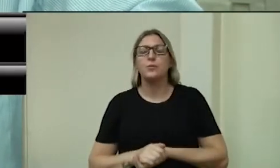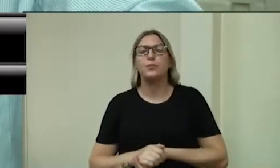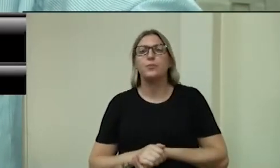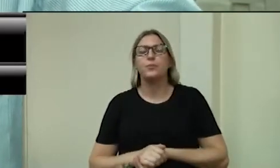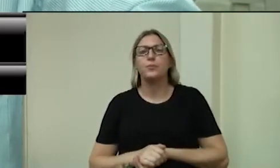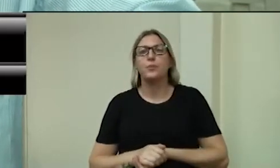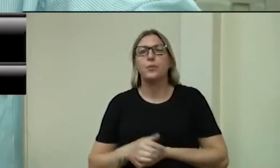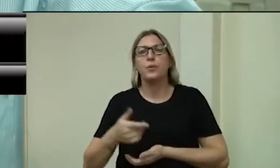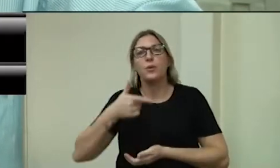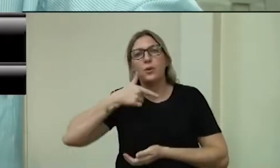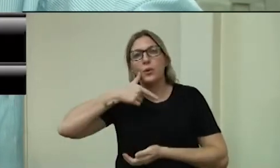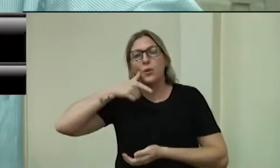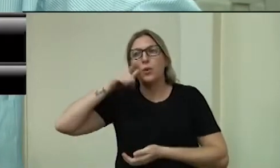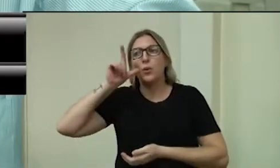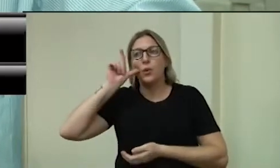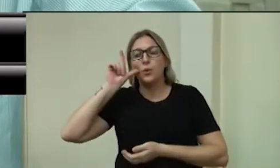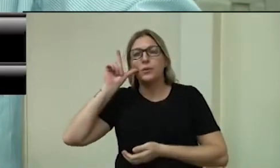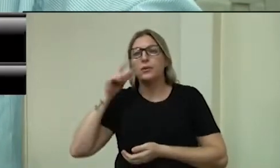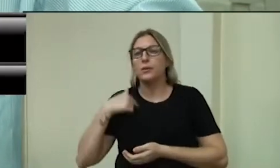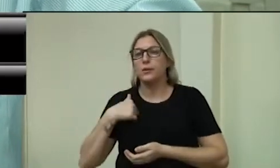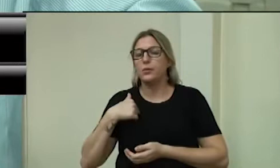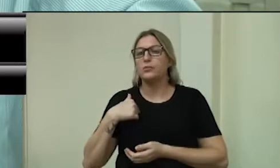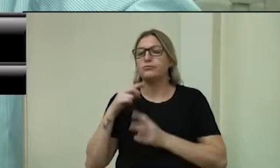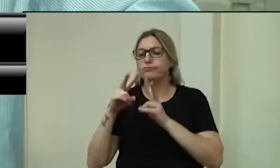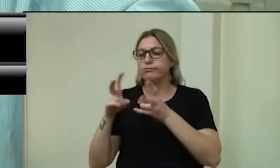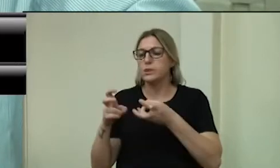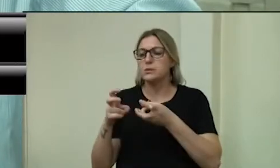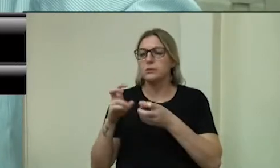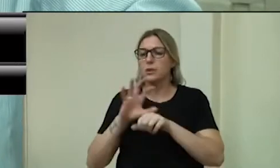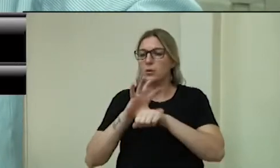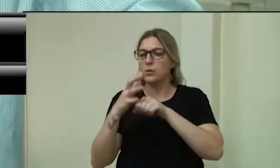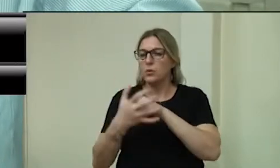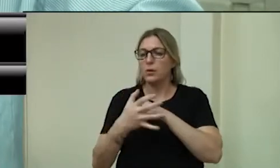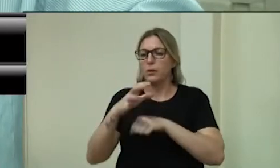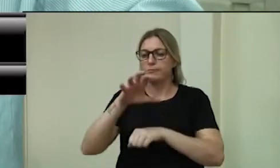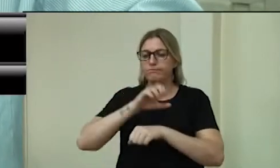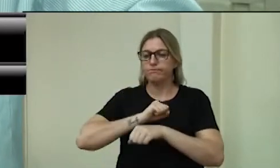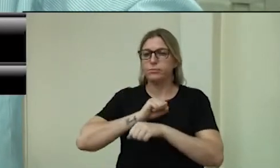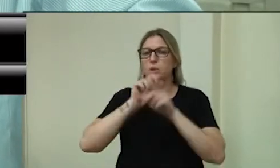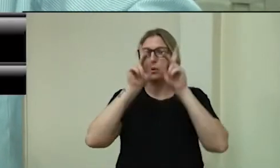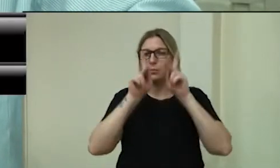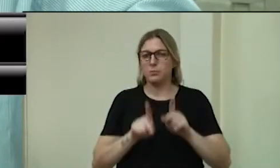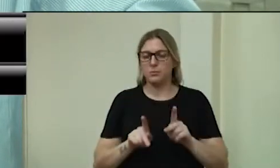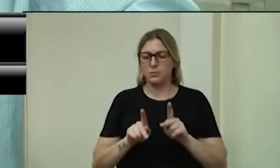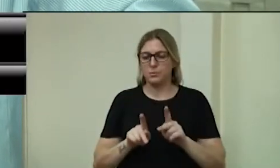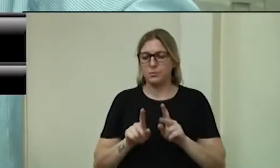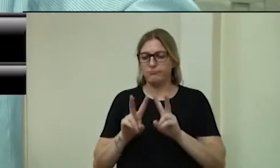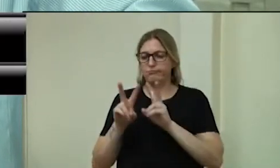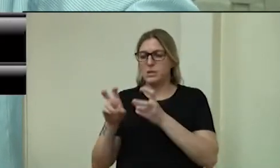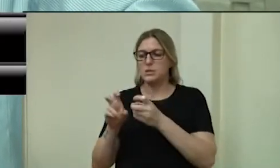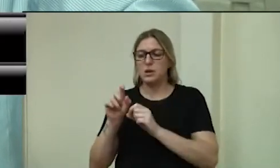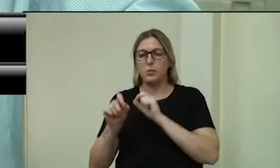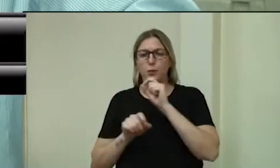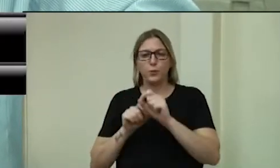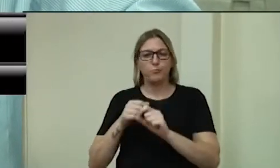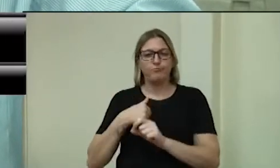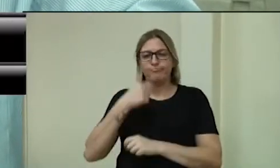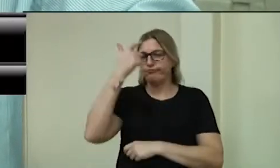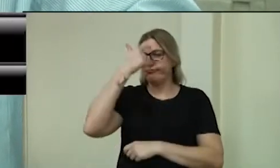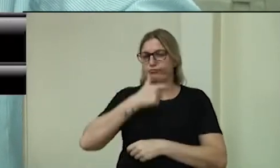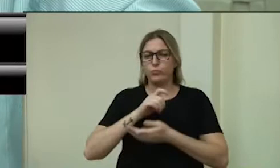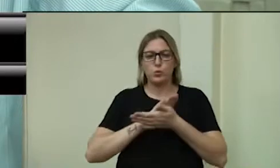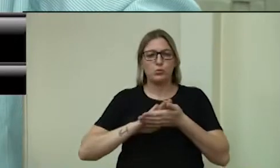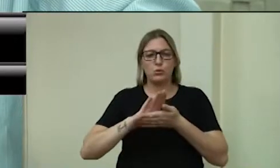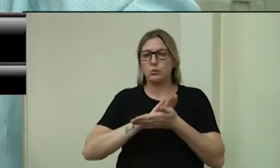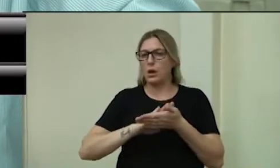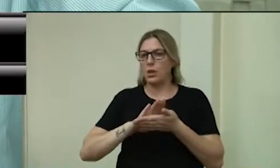esse corona que mata as pessoas, daí tu vê o que que a pessoa é. Hoje tu não é nada. tu fica na mão